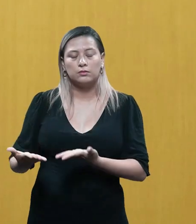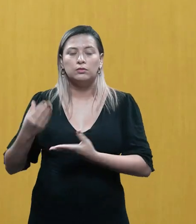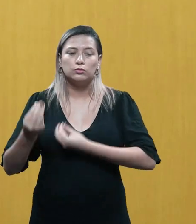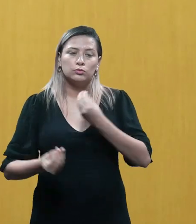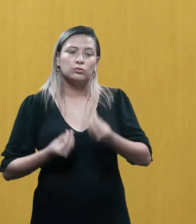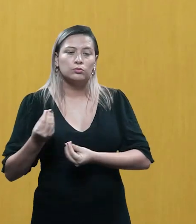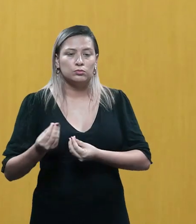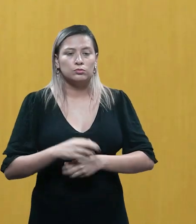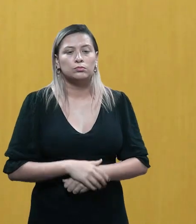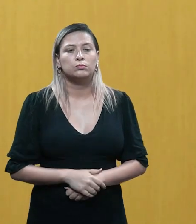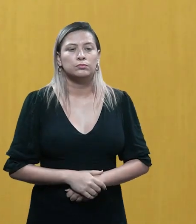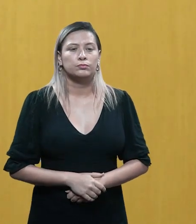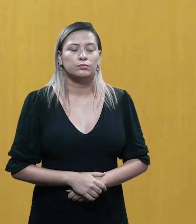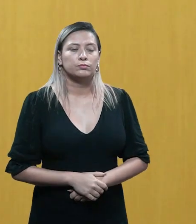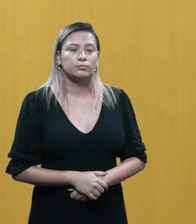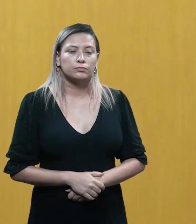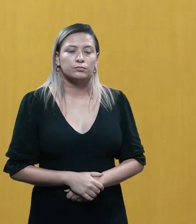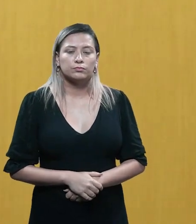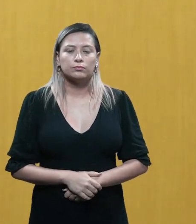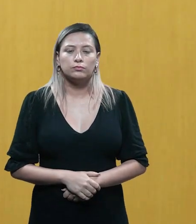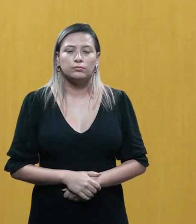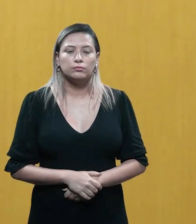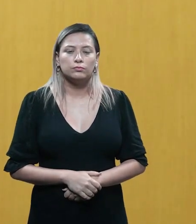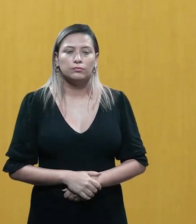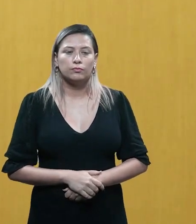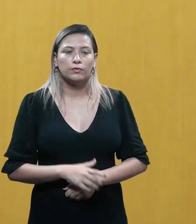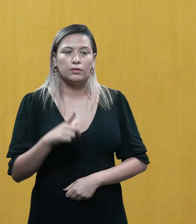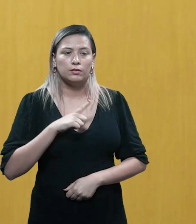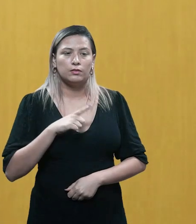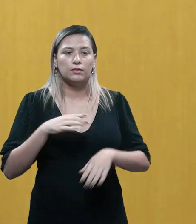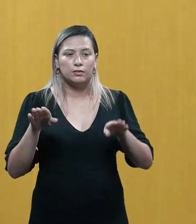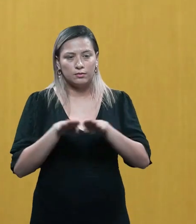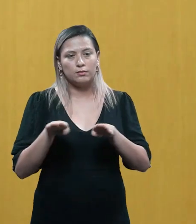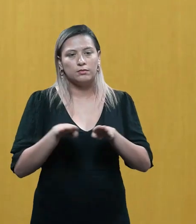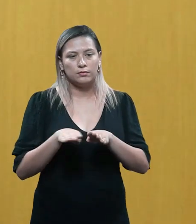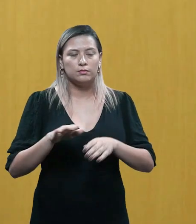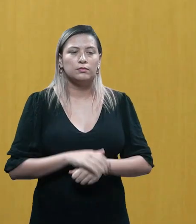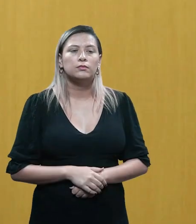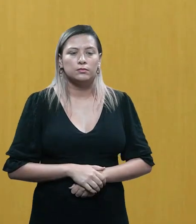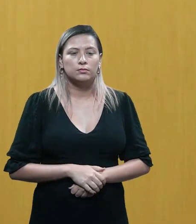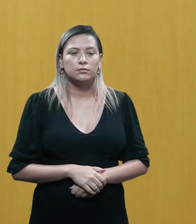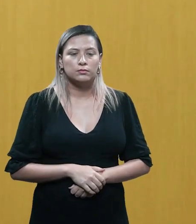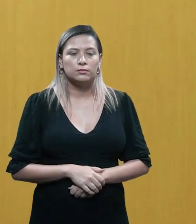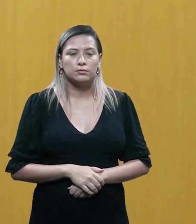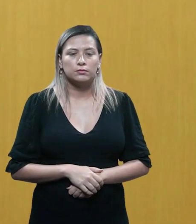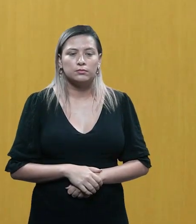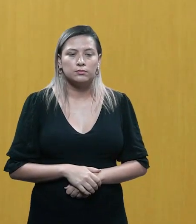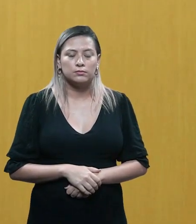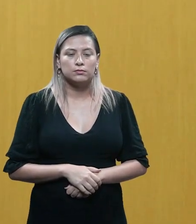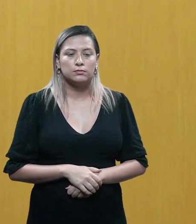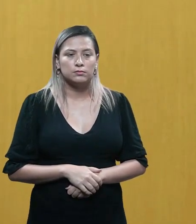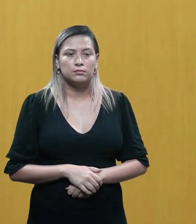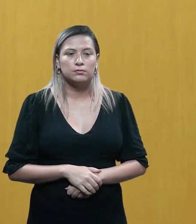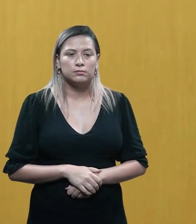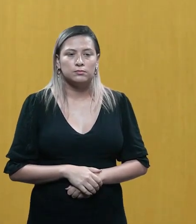aqui, aqui eu cito uma live sobre como ele escreveu, dele e do Dornelis, também sobre o filme. Tem uma